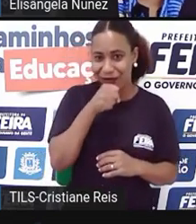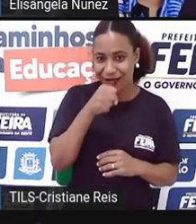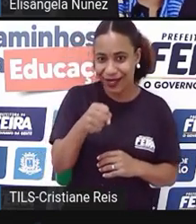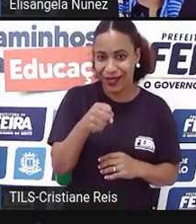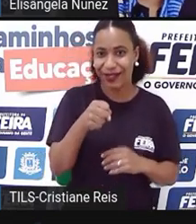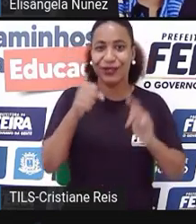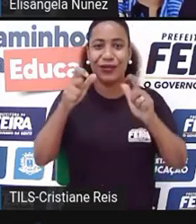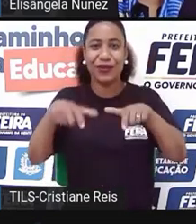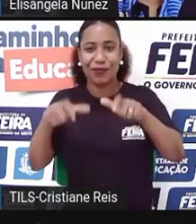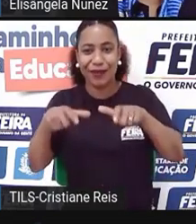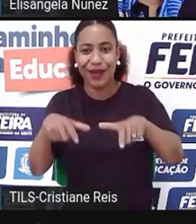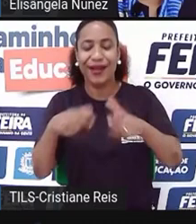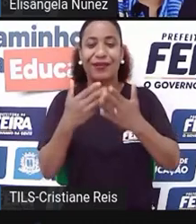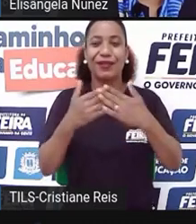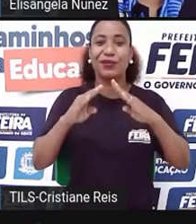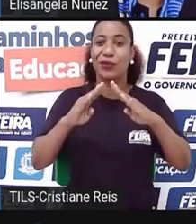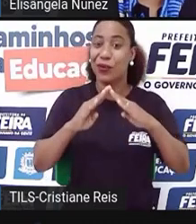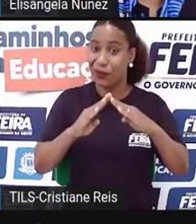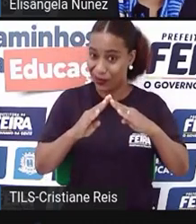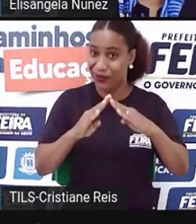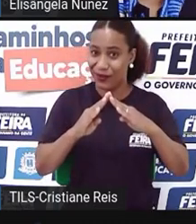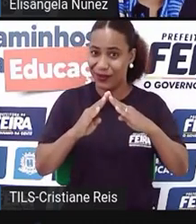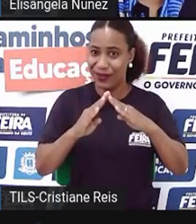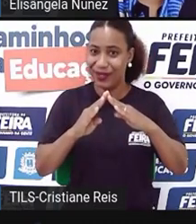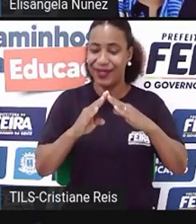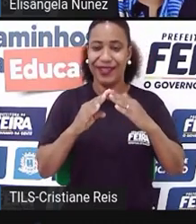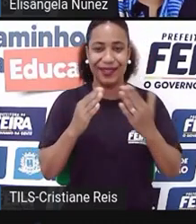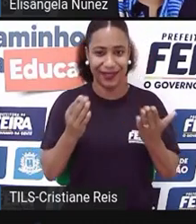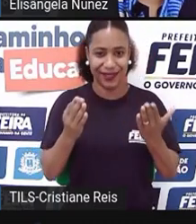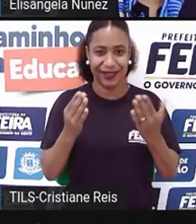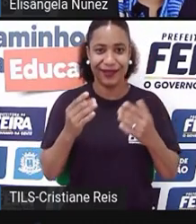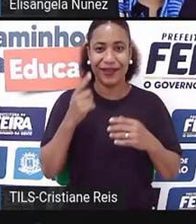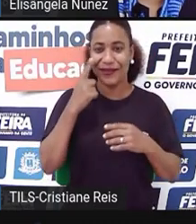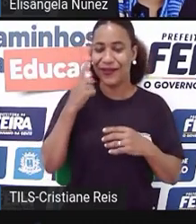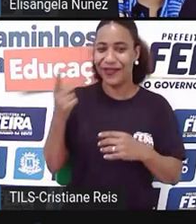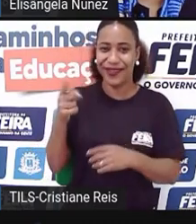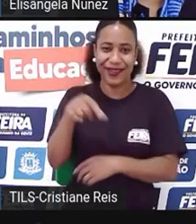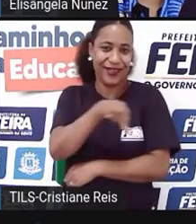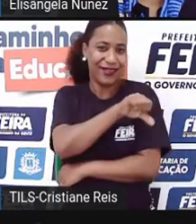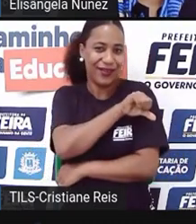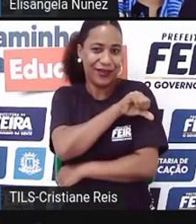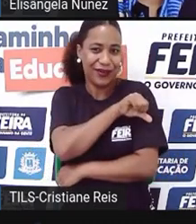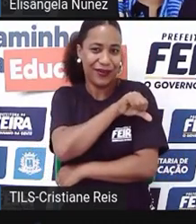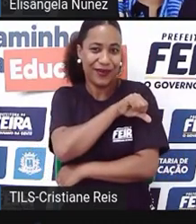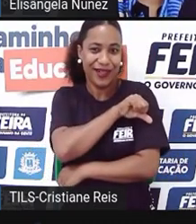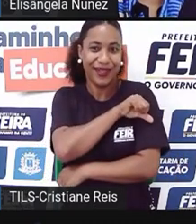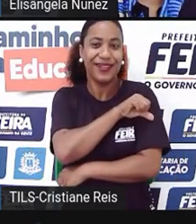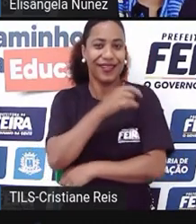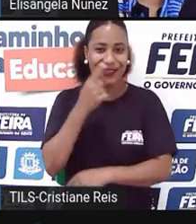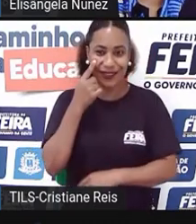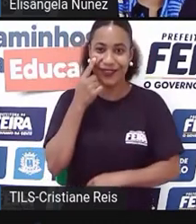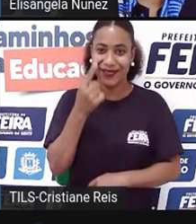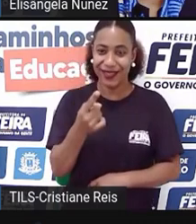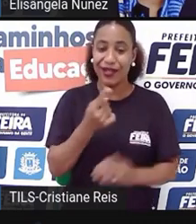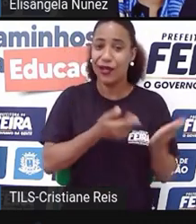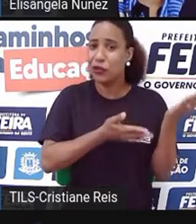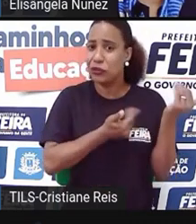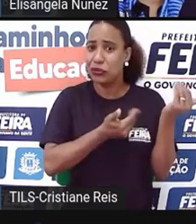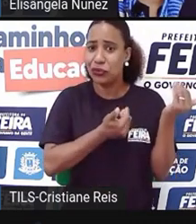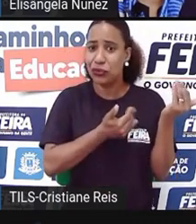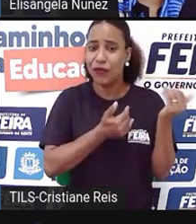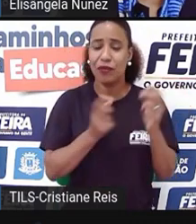que algum jovem, como os nossos alunos aqui do nono ano, por exemplo, que estão nos ouvindo, começou a